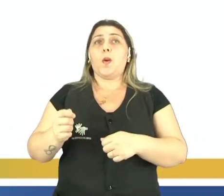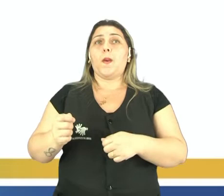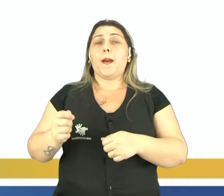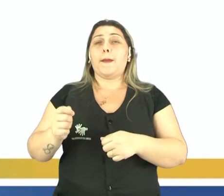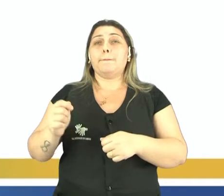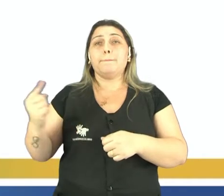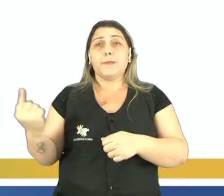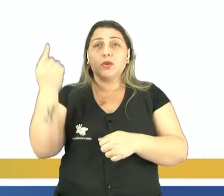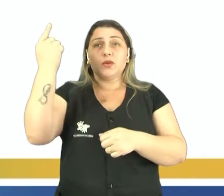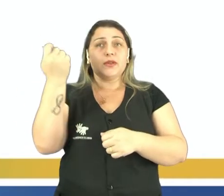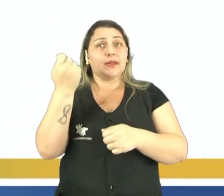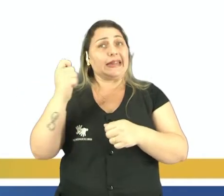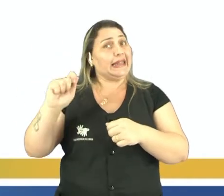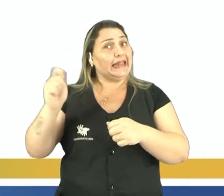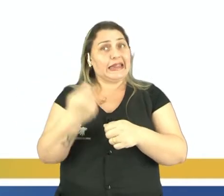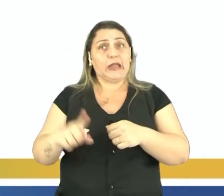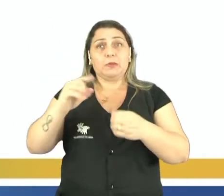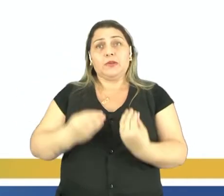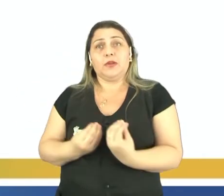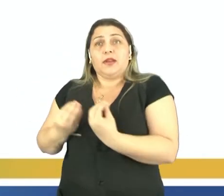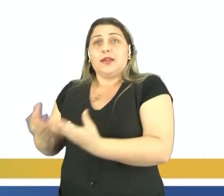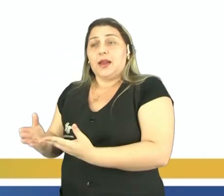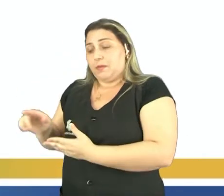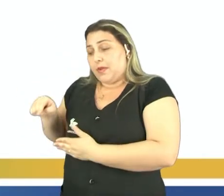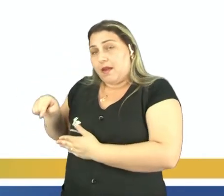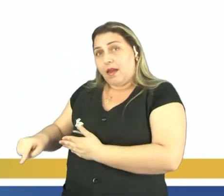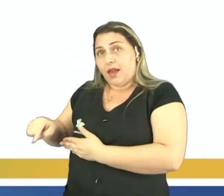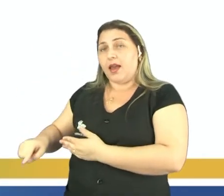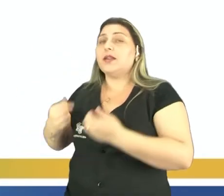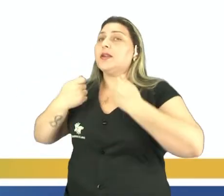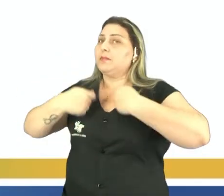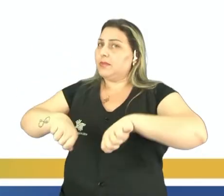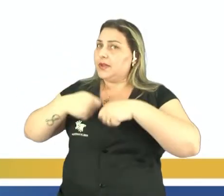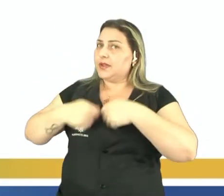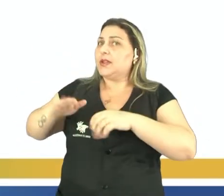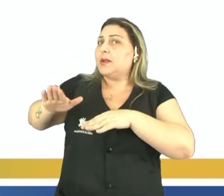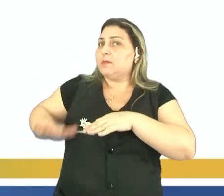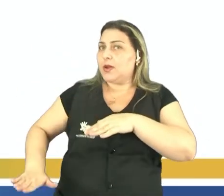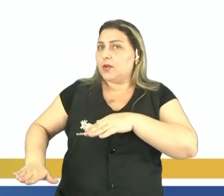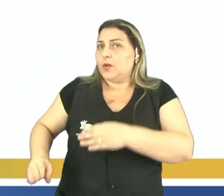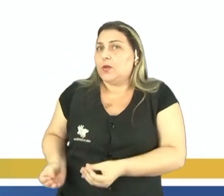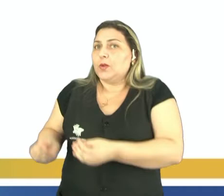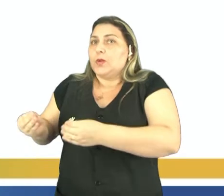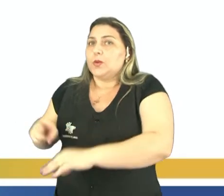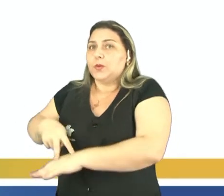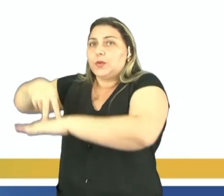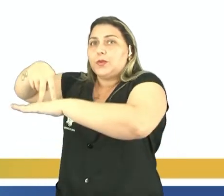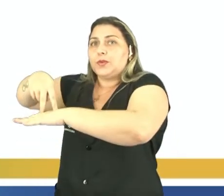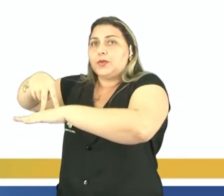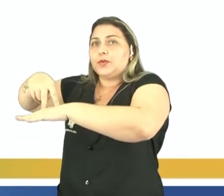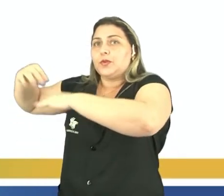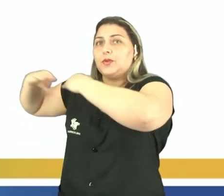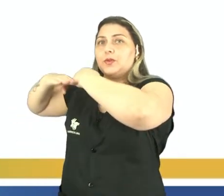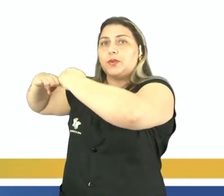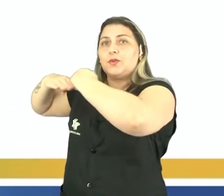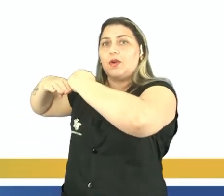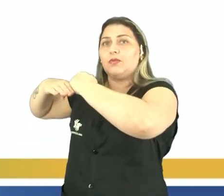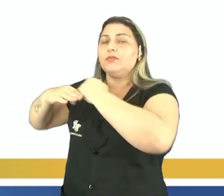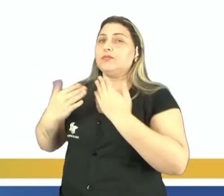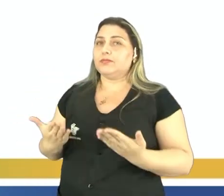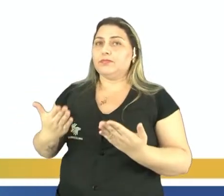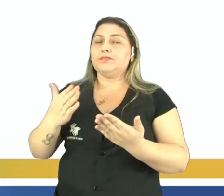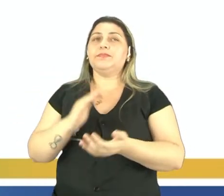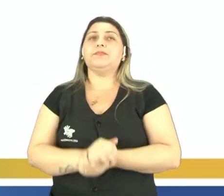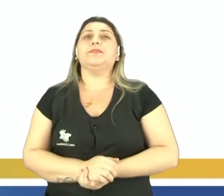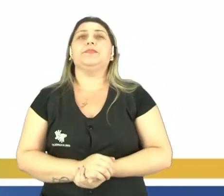da caixa, ele passou a caixinha lá para o terceiro menino, que era menor, e aí sim, ele igualou com os outros, né? Isso aí é equidade, tá,